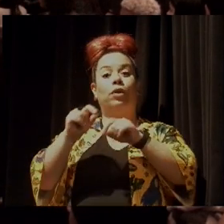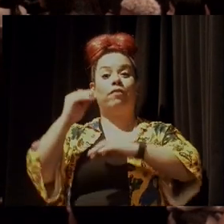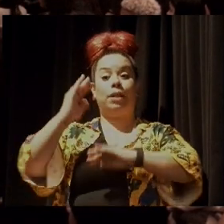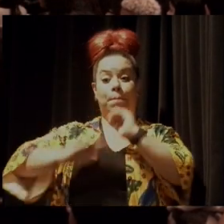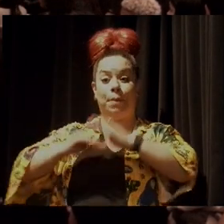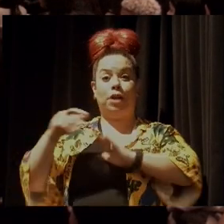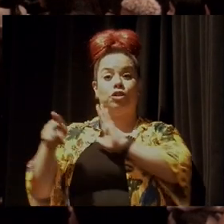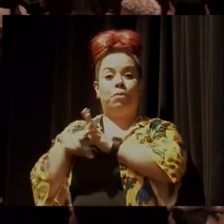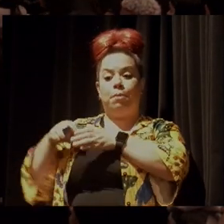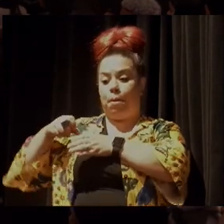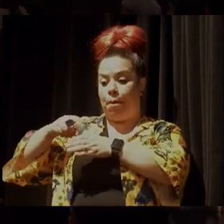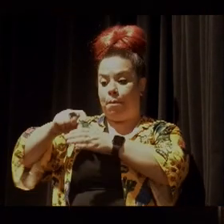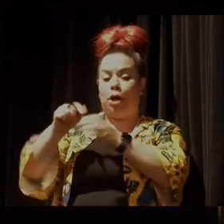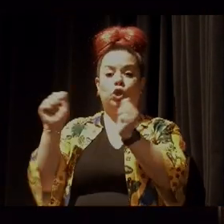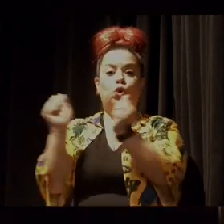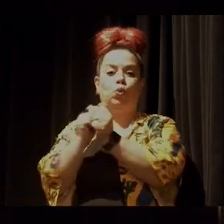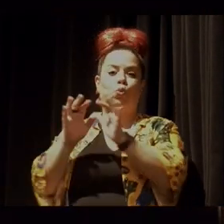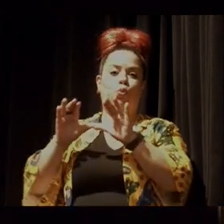comunitário também,